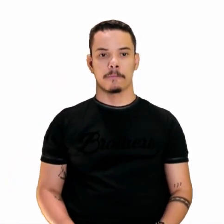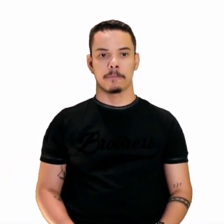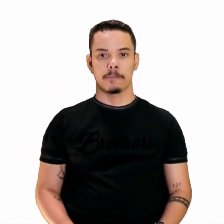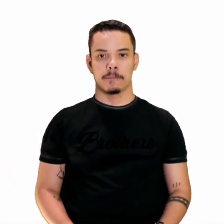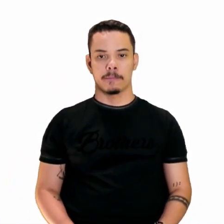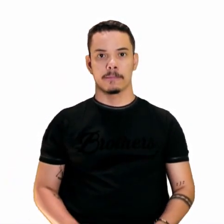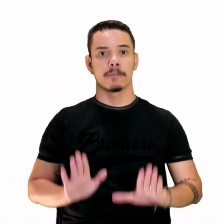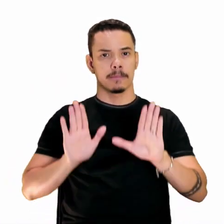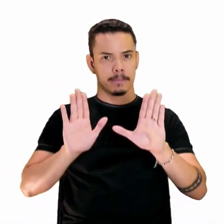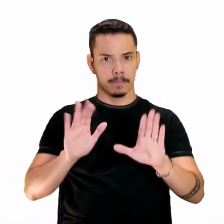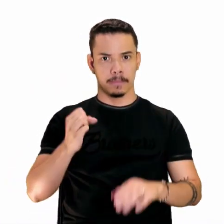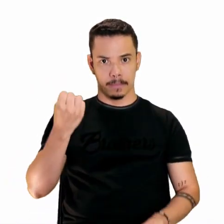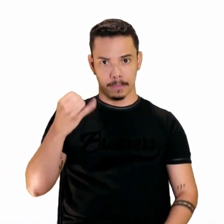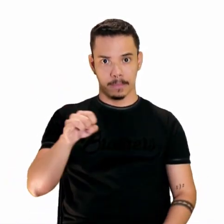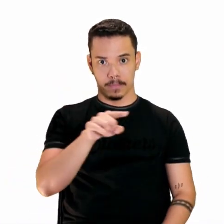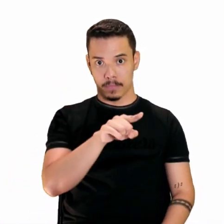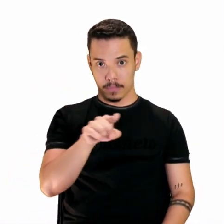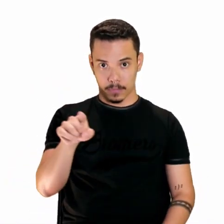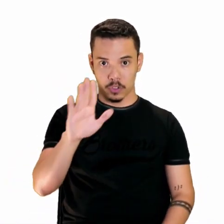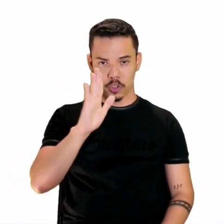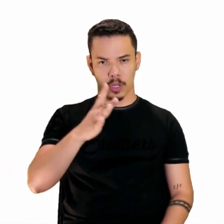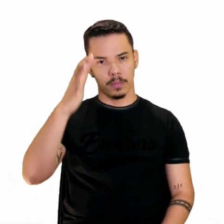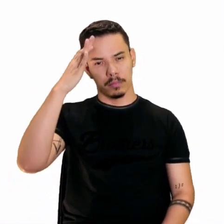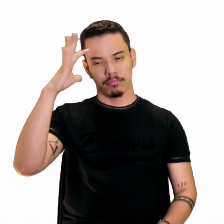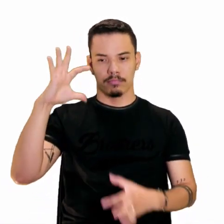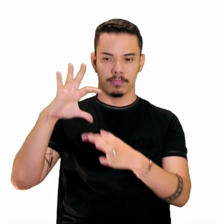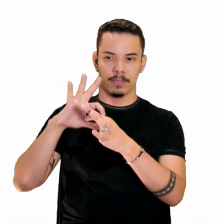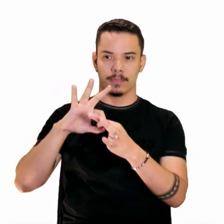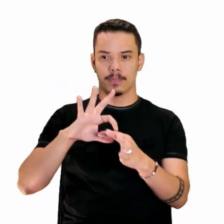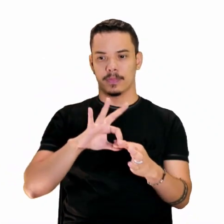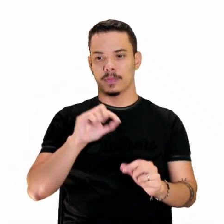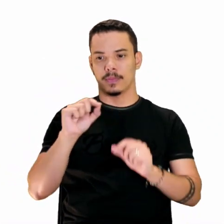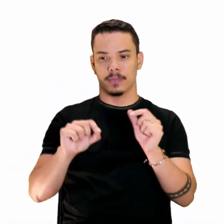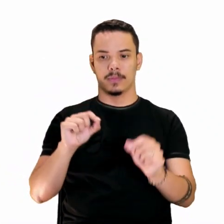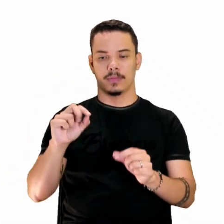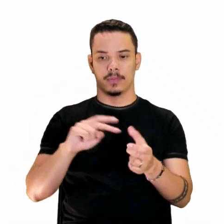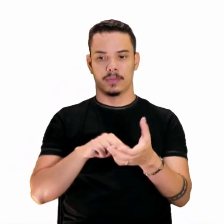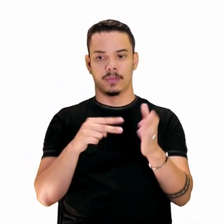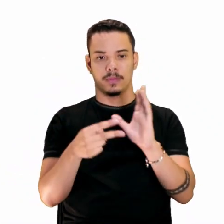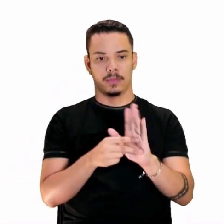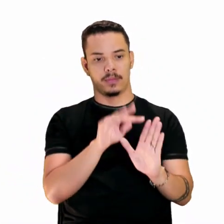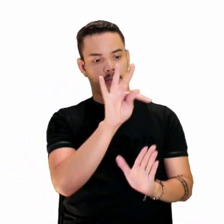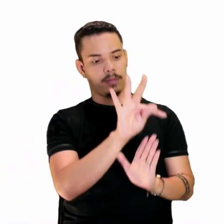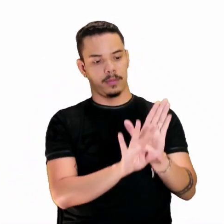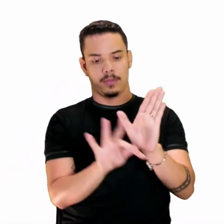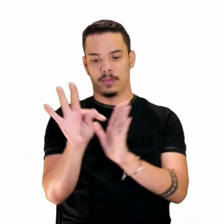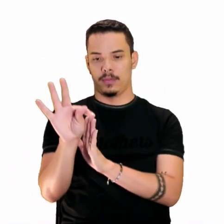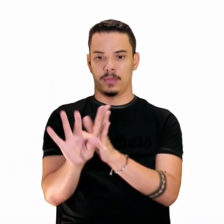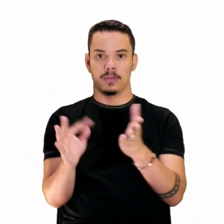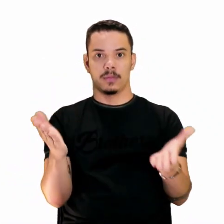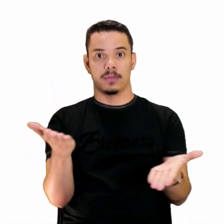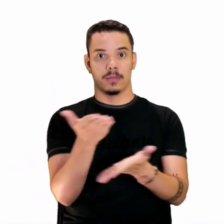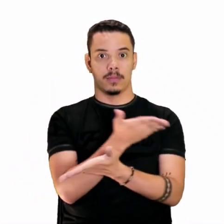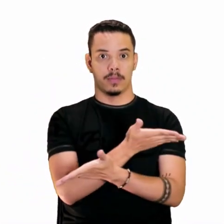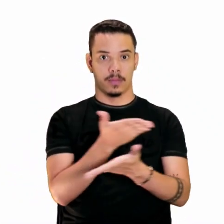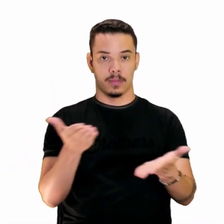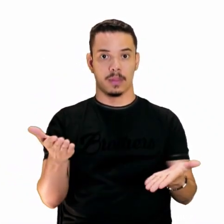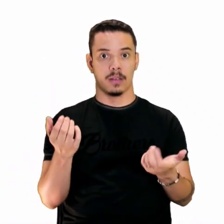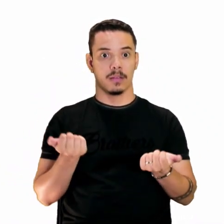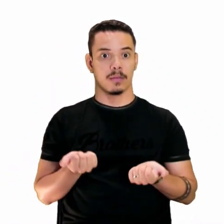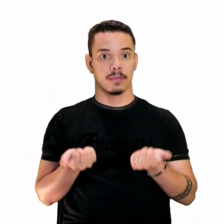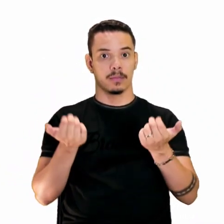Mas, tranquilo, se você aqui assimilou que a intertextualidade é um fenômeno, é um processo, em que vai estar aí